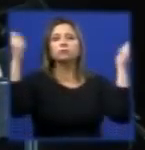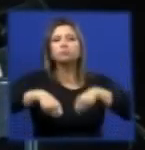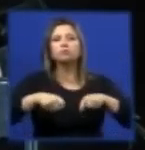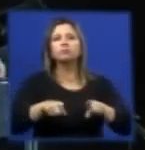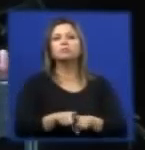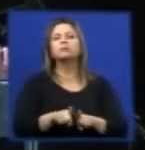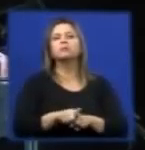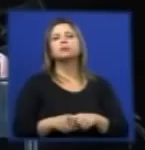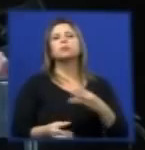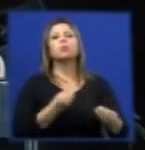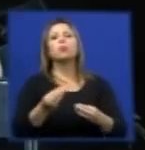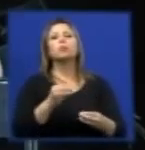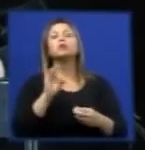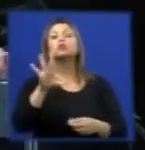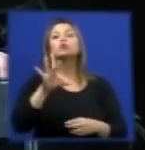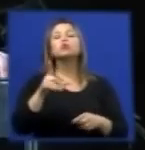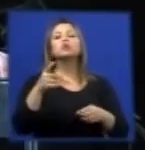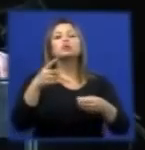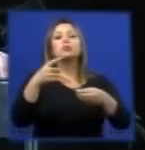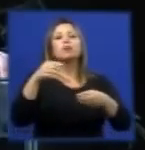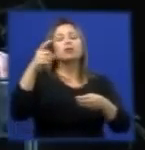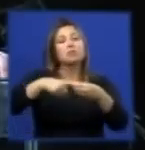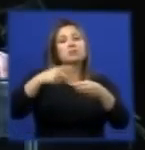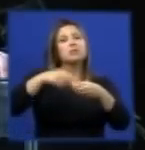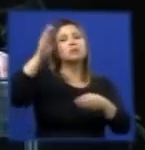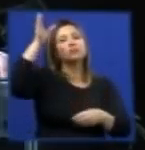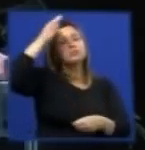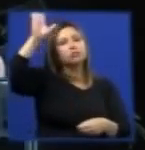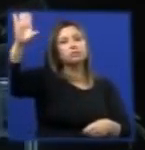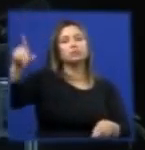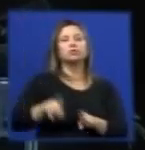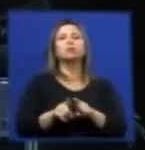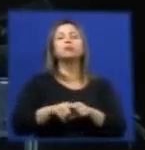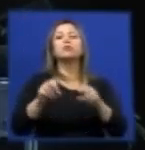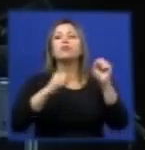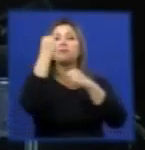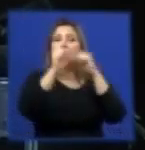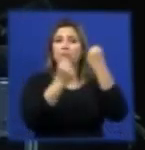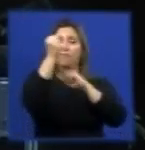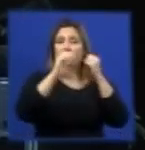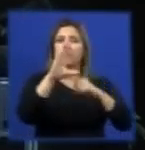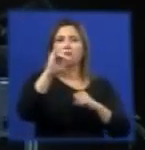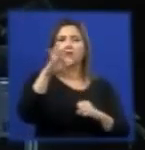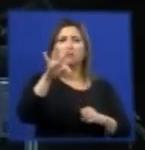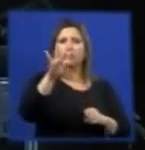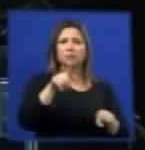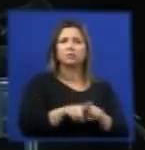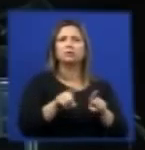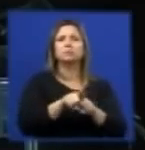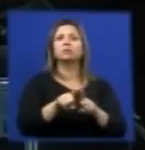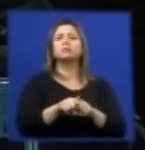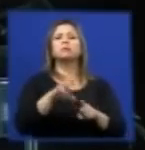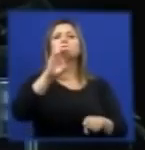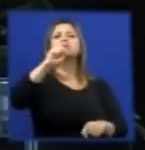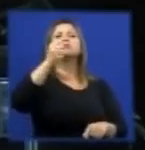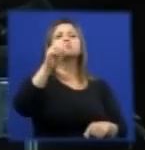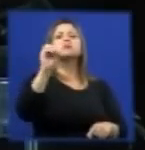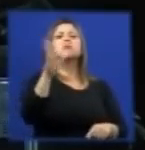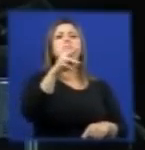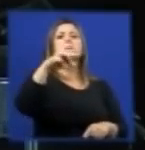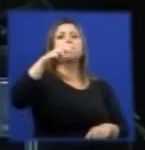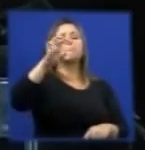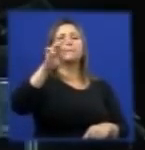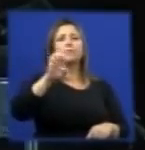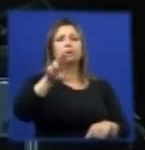que só em Curitiba com a fábrica de cimento e em São Mateus do Sul com o processo